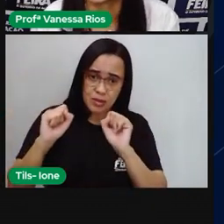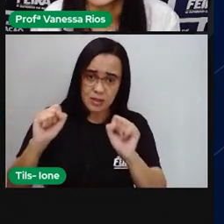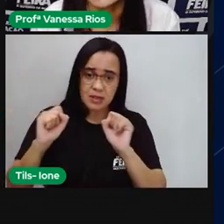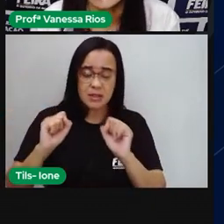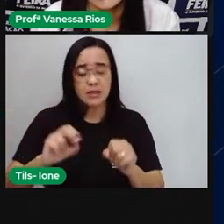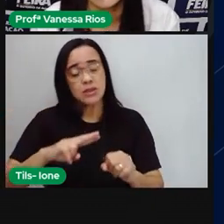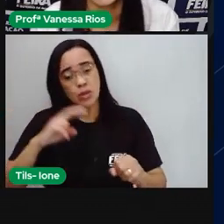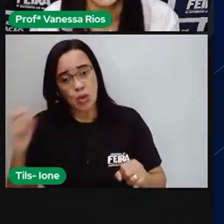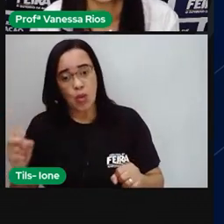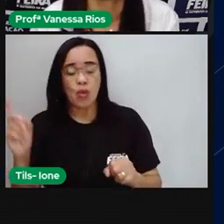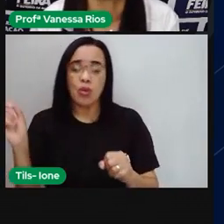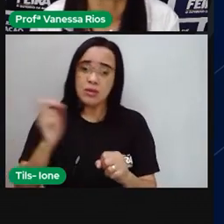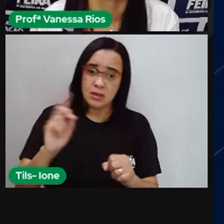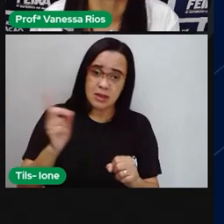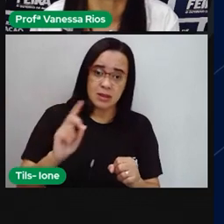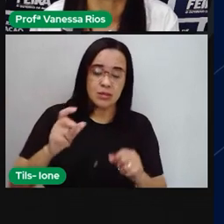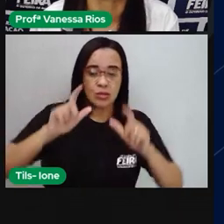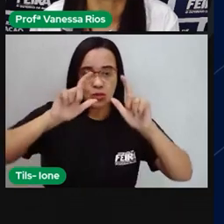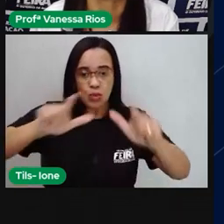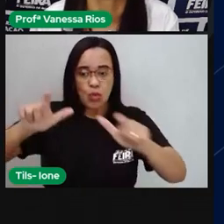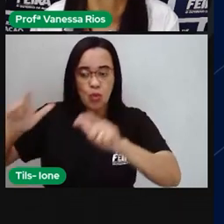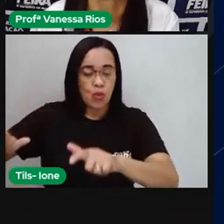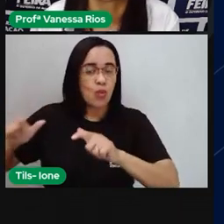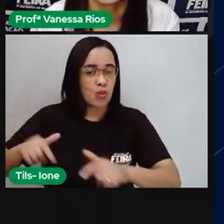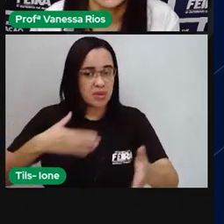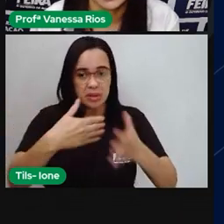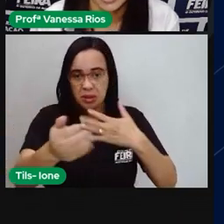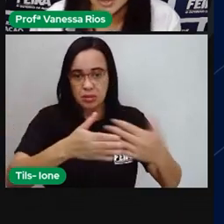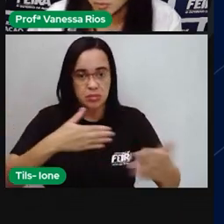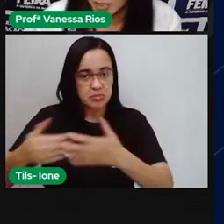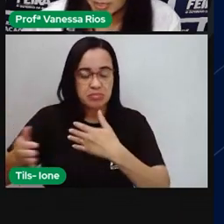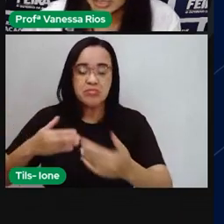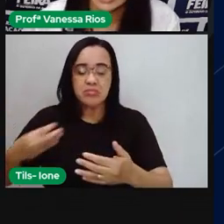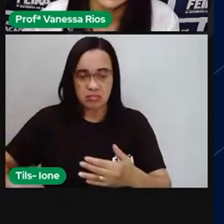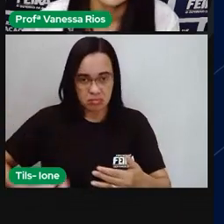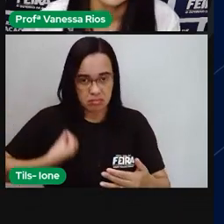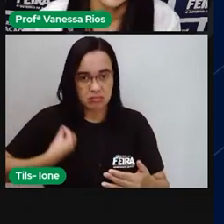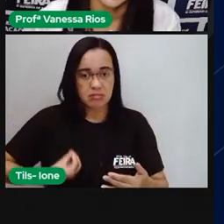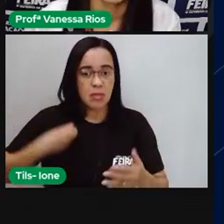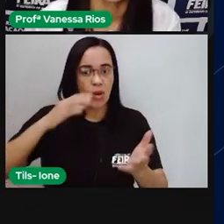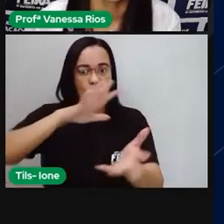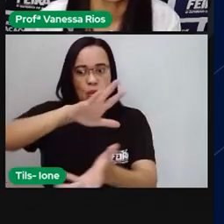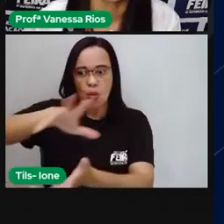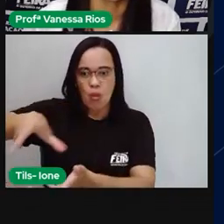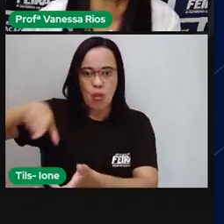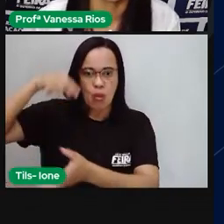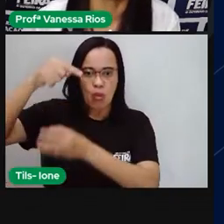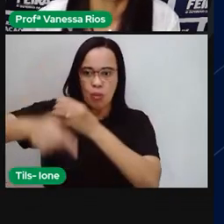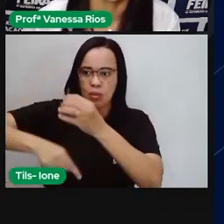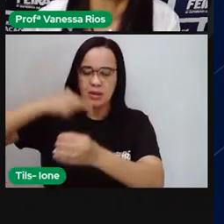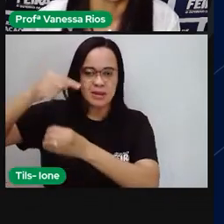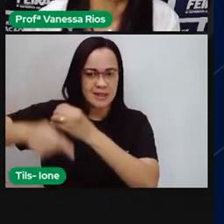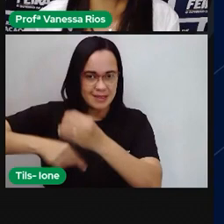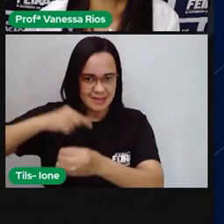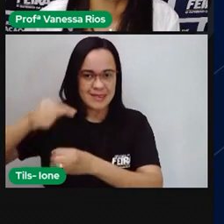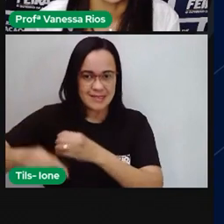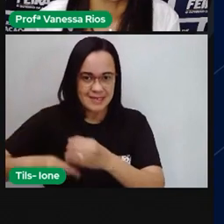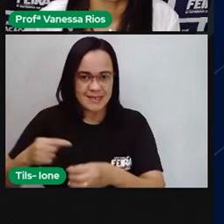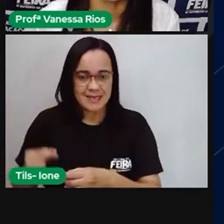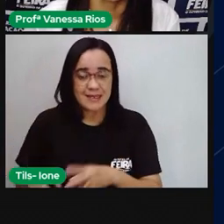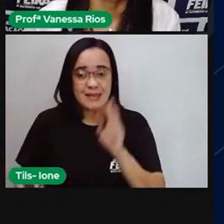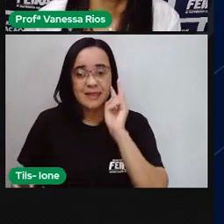independente dos lugares aí que elas estejam morando em nosso planeta. A Pró trouxe essa imagem aí para